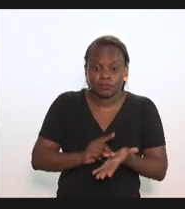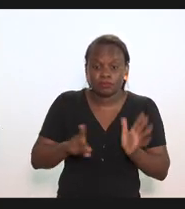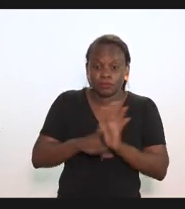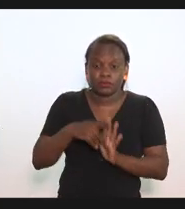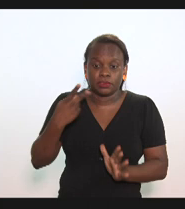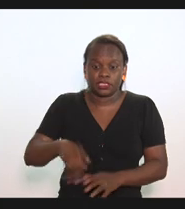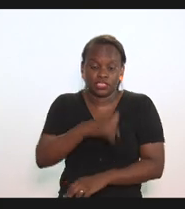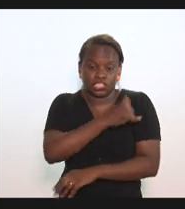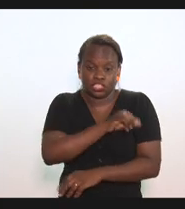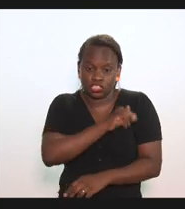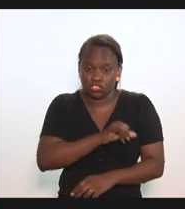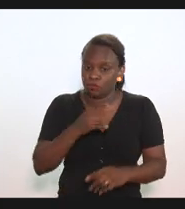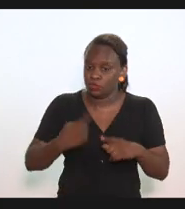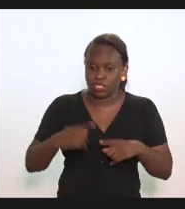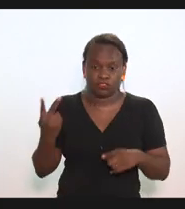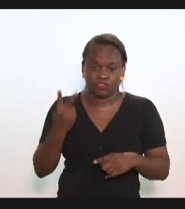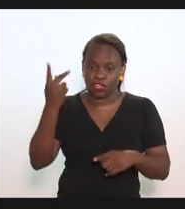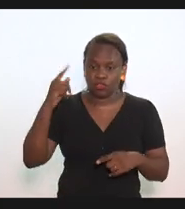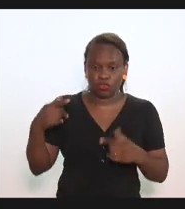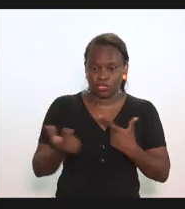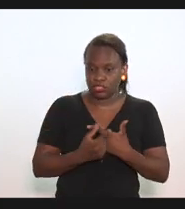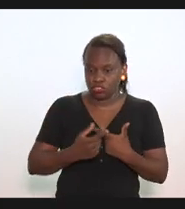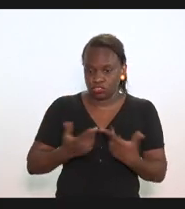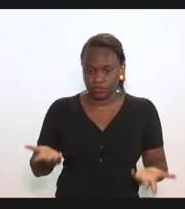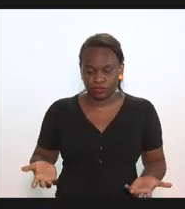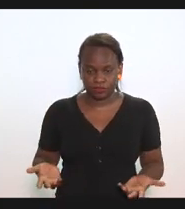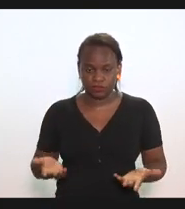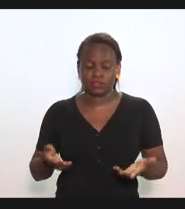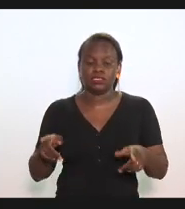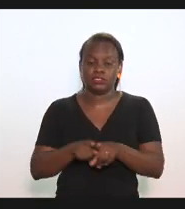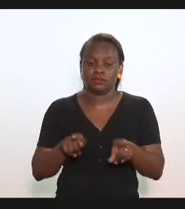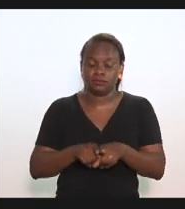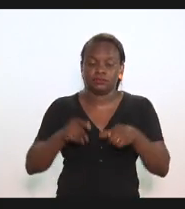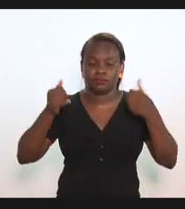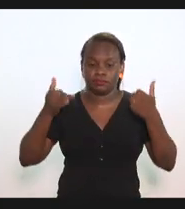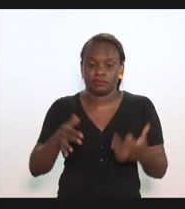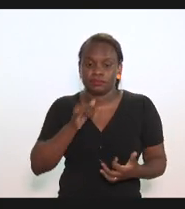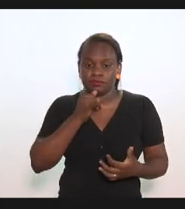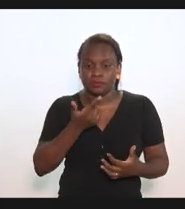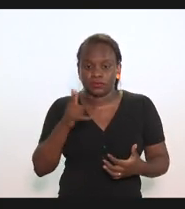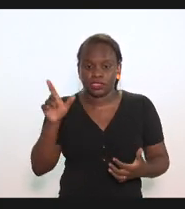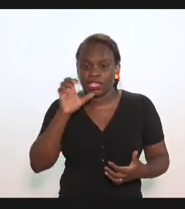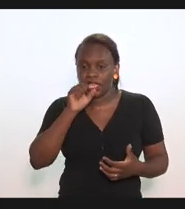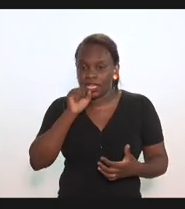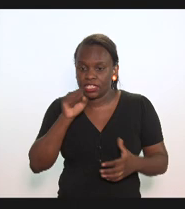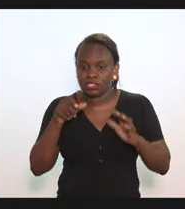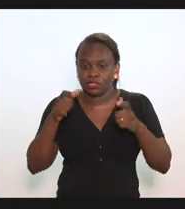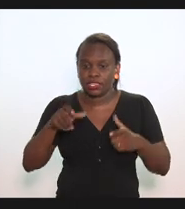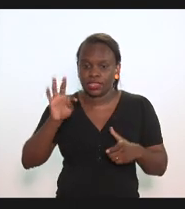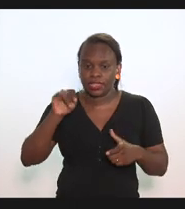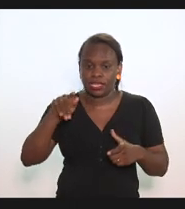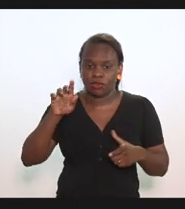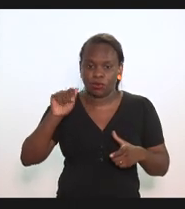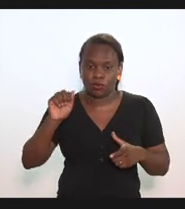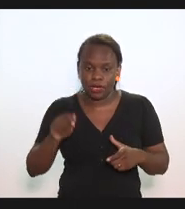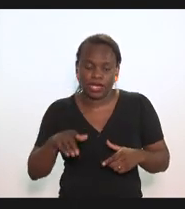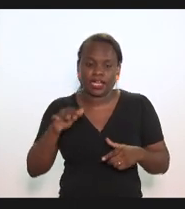fluminense coisa que não é valorizada pelo poder executivo a gente tem outros exemplos como a laranja de tanguá como a cachaça de parati